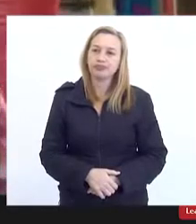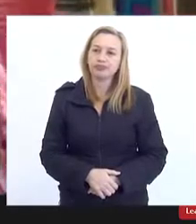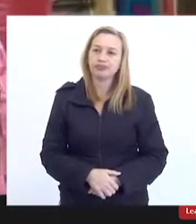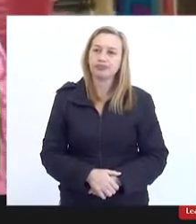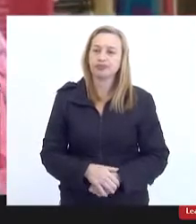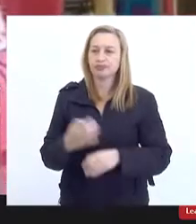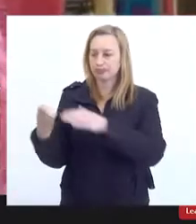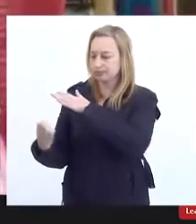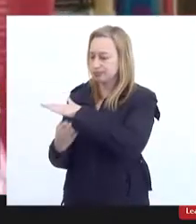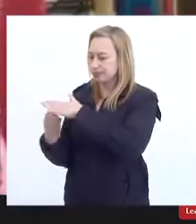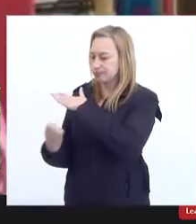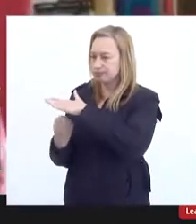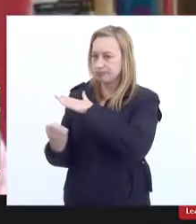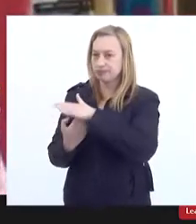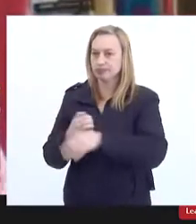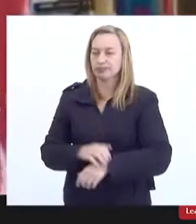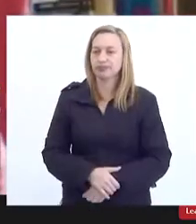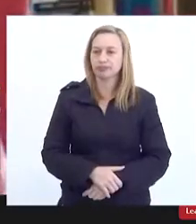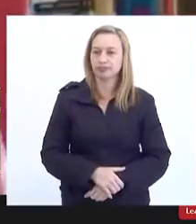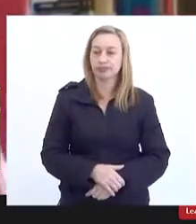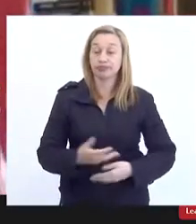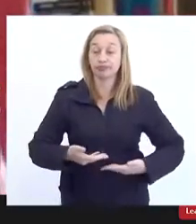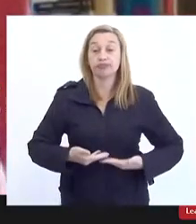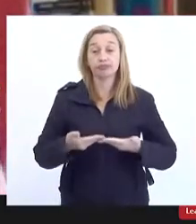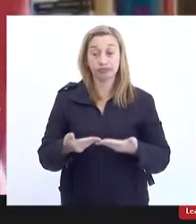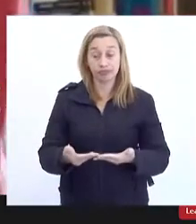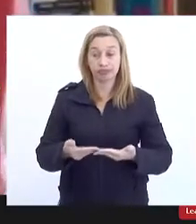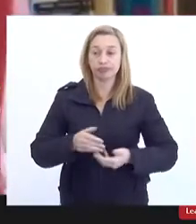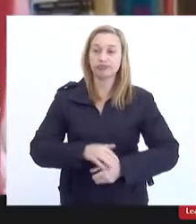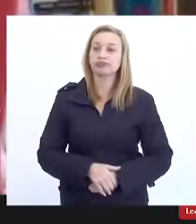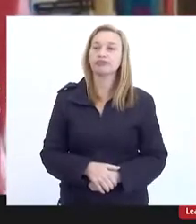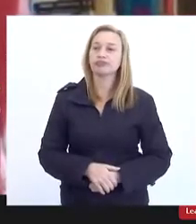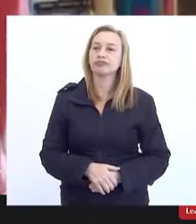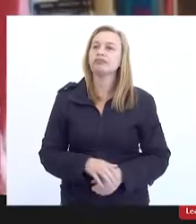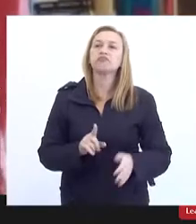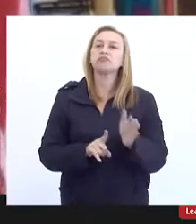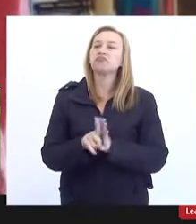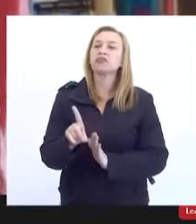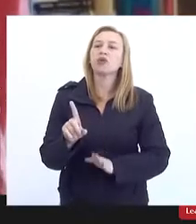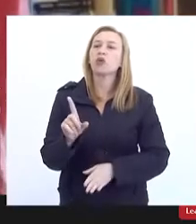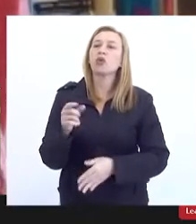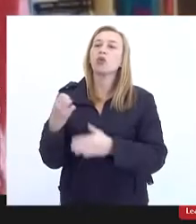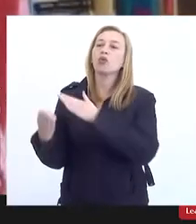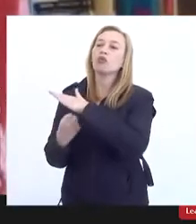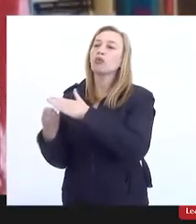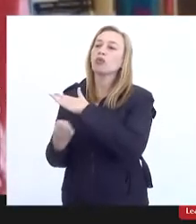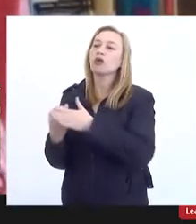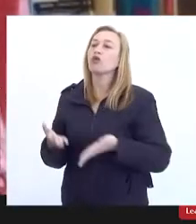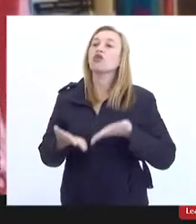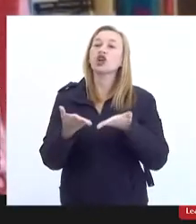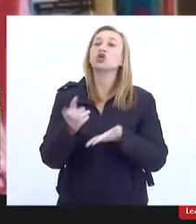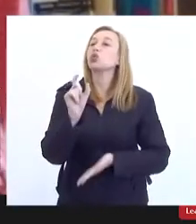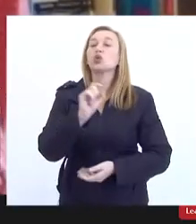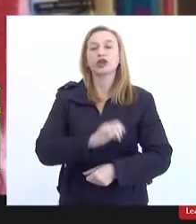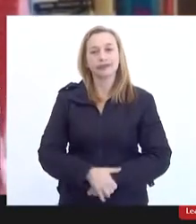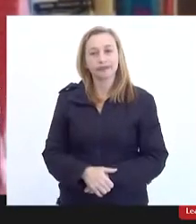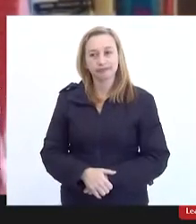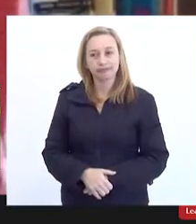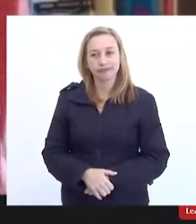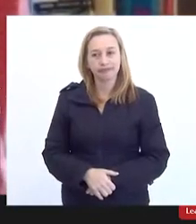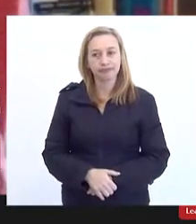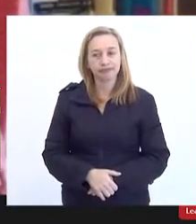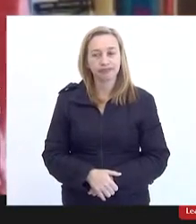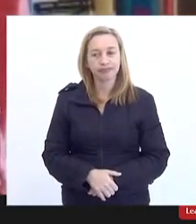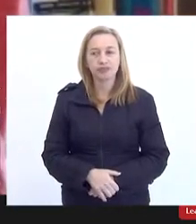empresas que estão se oferecendo para isso, perguntar o que essas empresas oferecem. E de que maneira